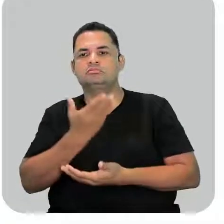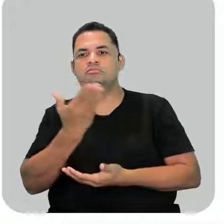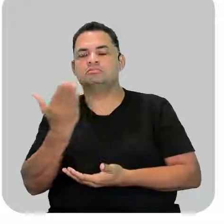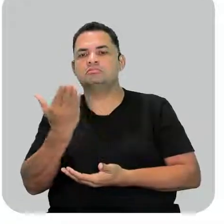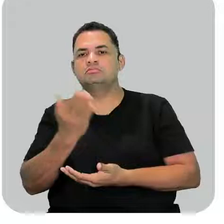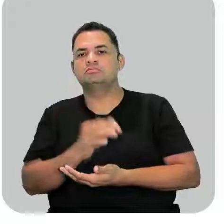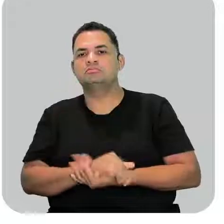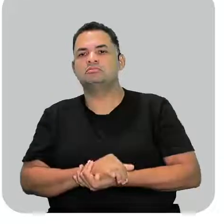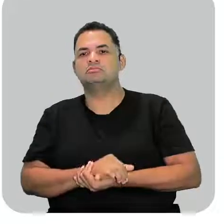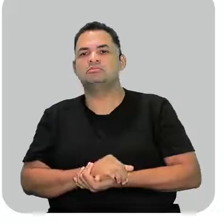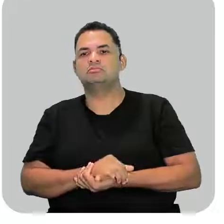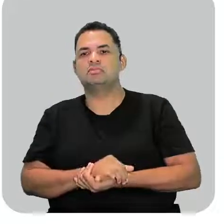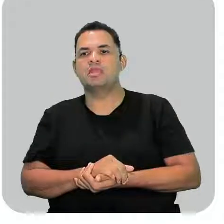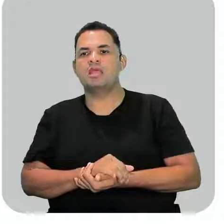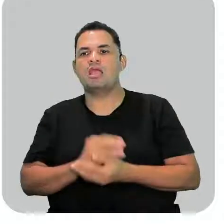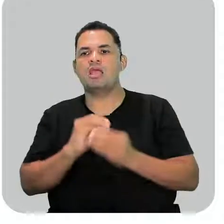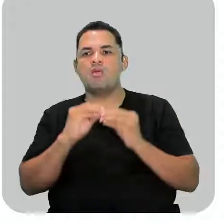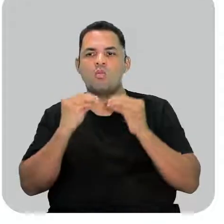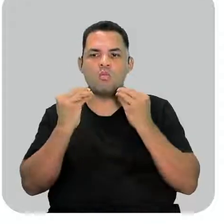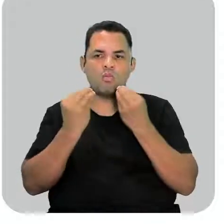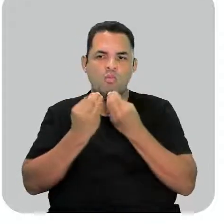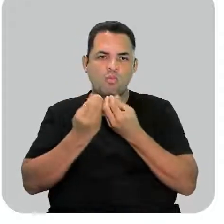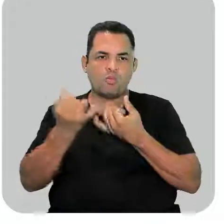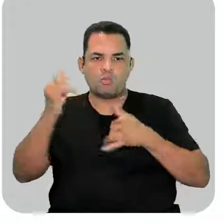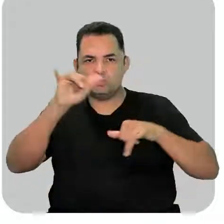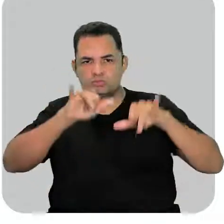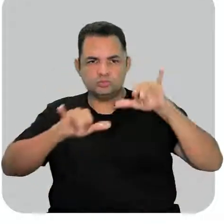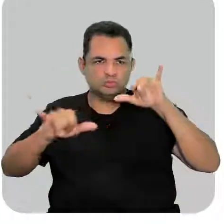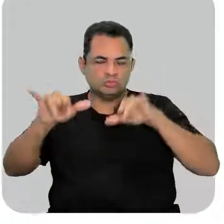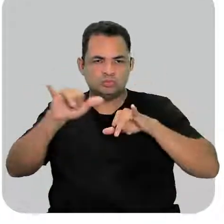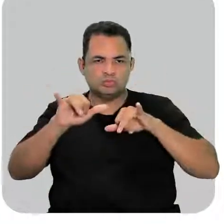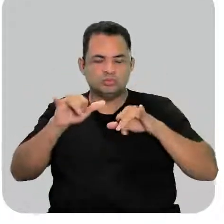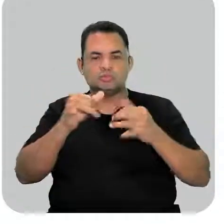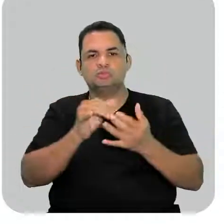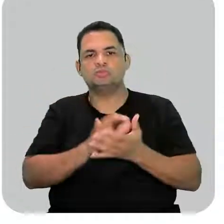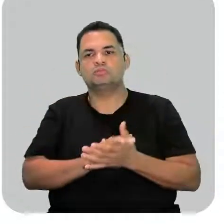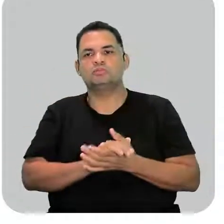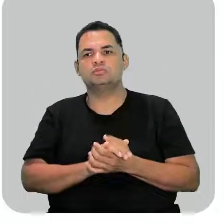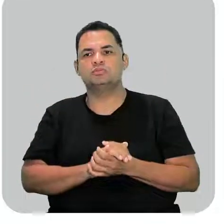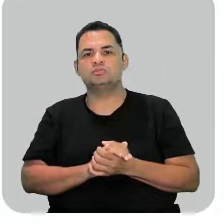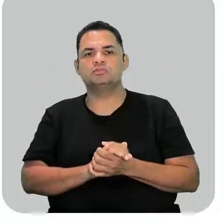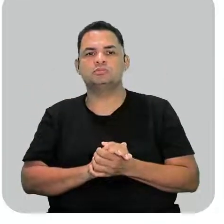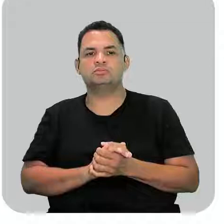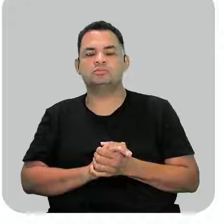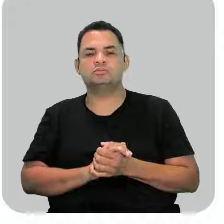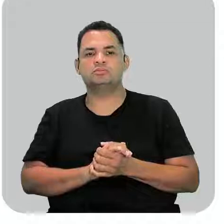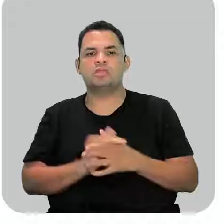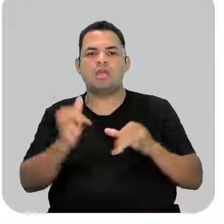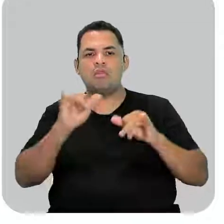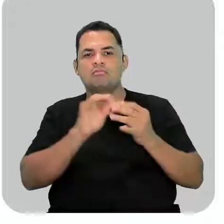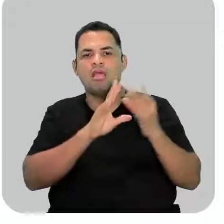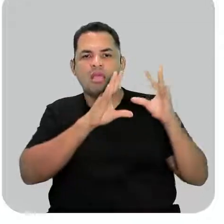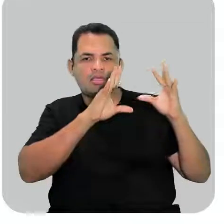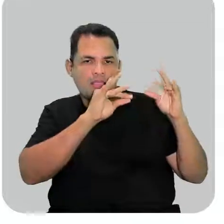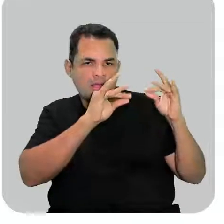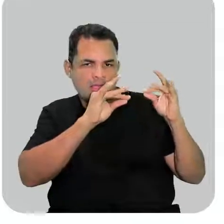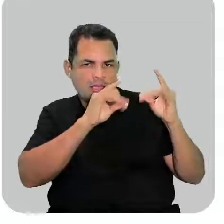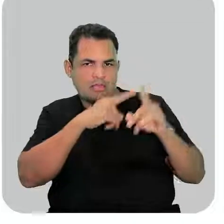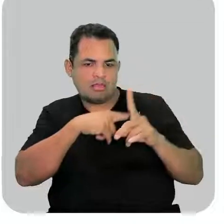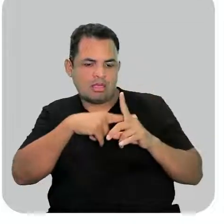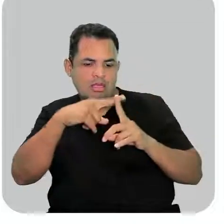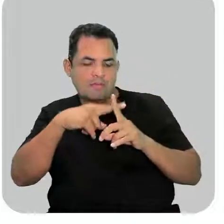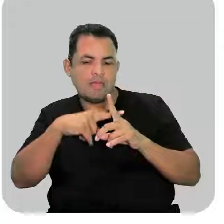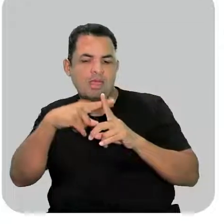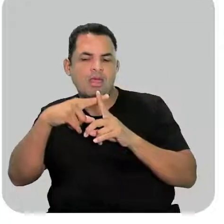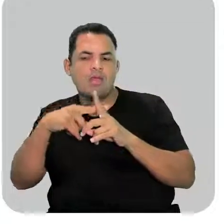triclorometano, é um composto químico que no estado líquido,